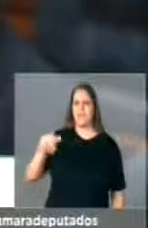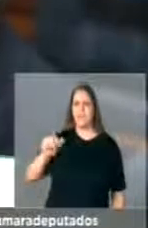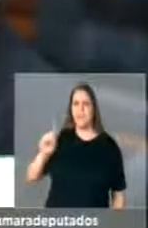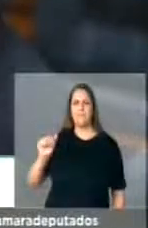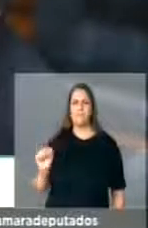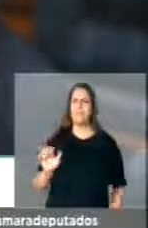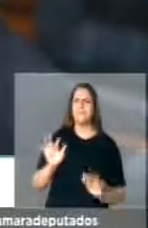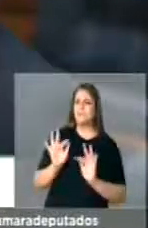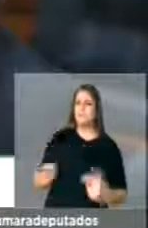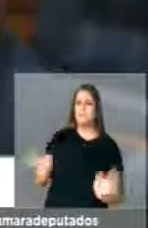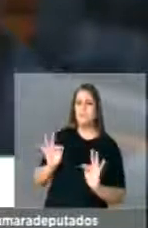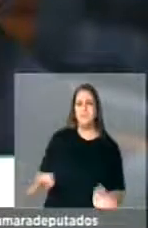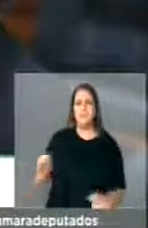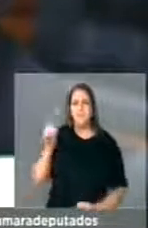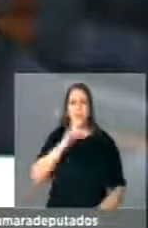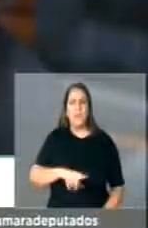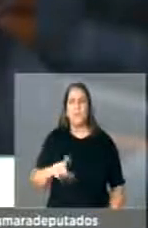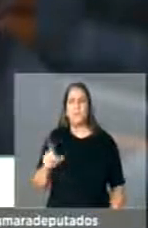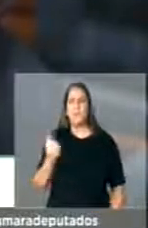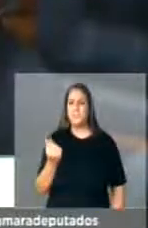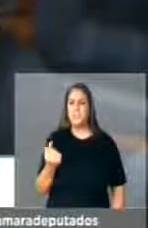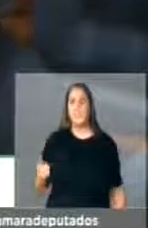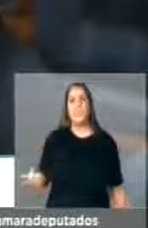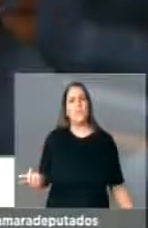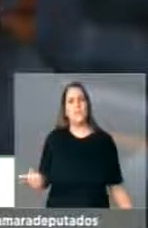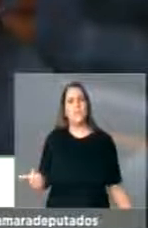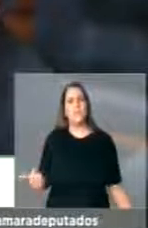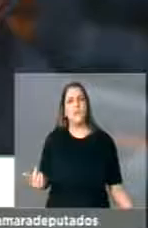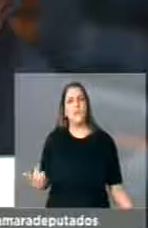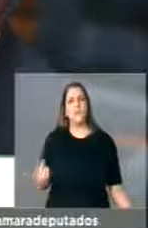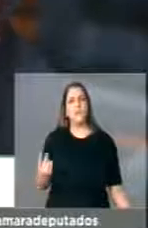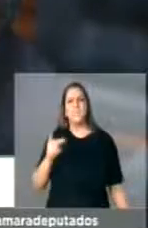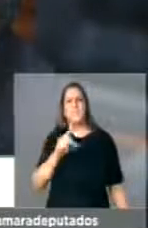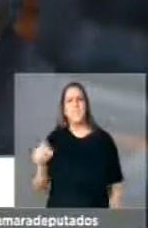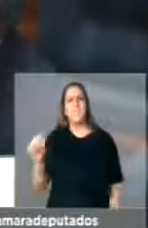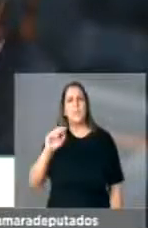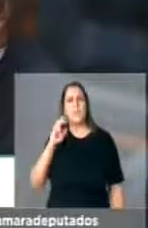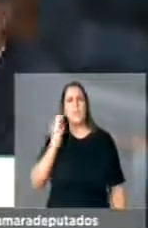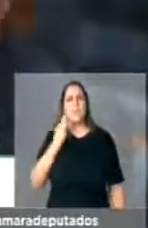pegar revólver velho, ganham 50 milhões de reais. 100 milhões. Obrigado. Muito obrigado, deputado.